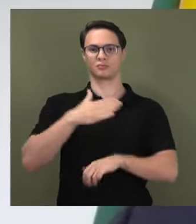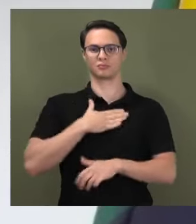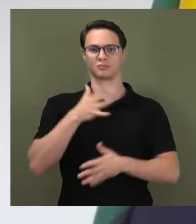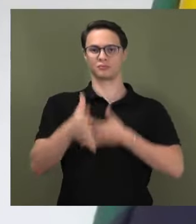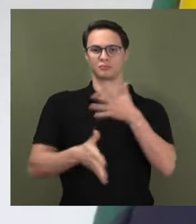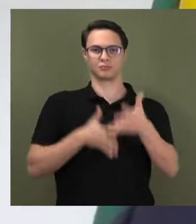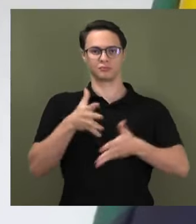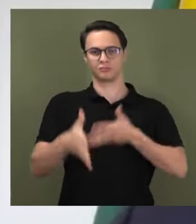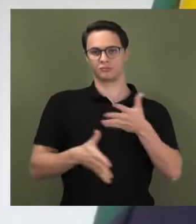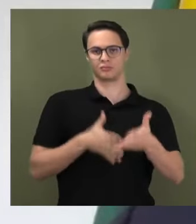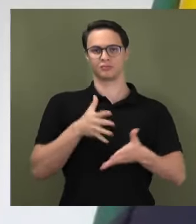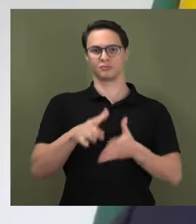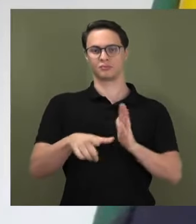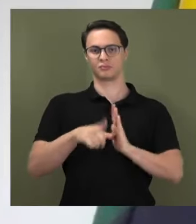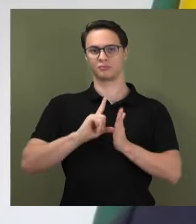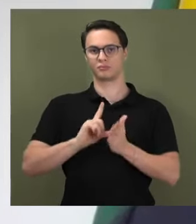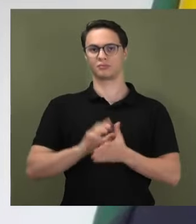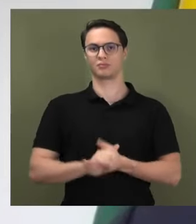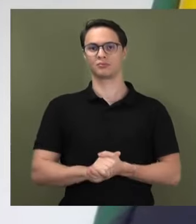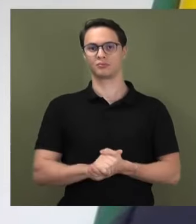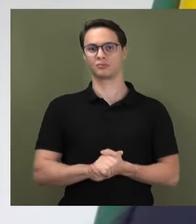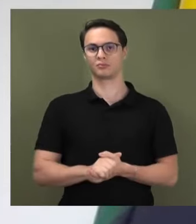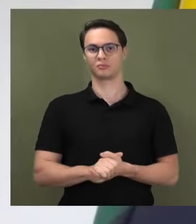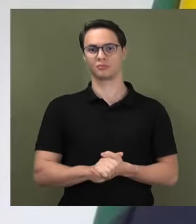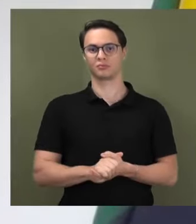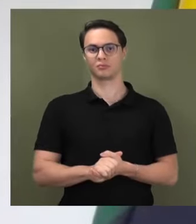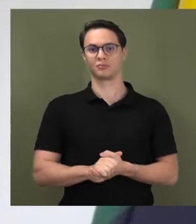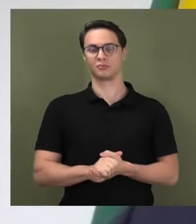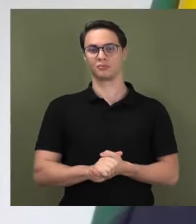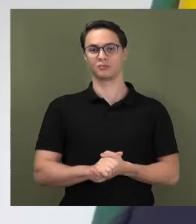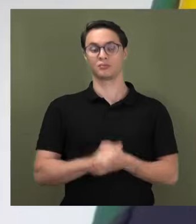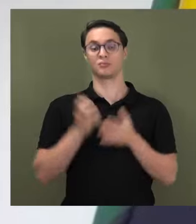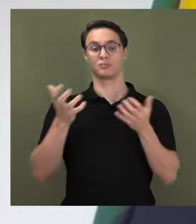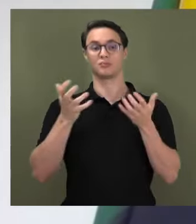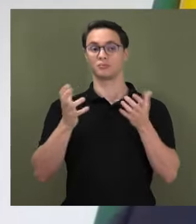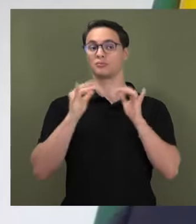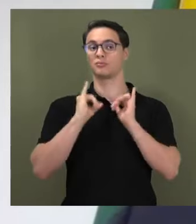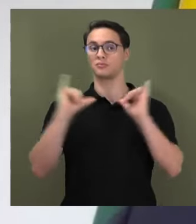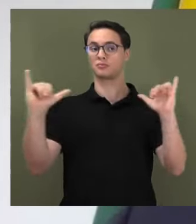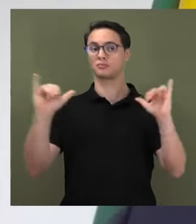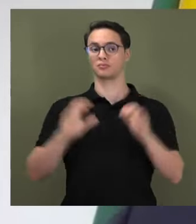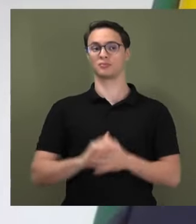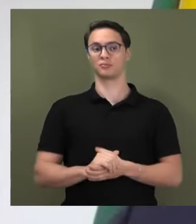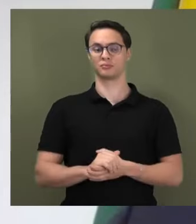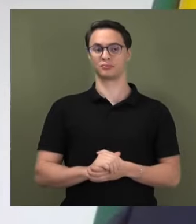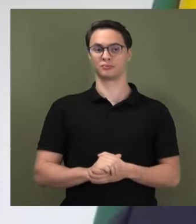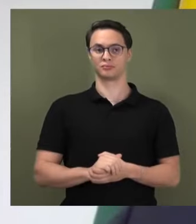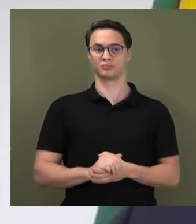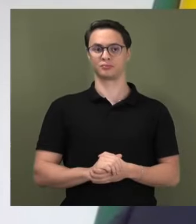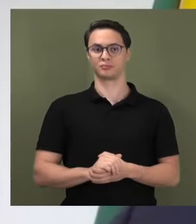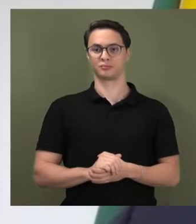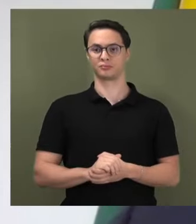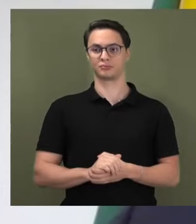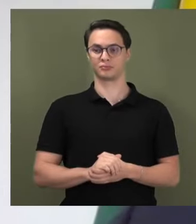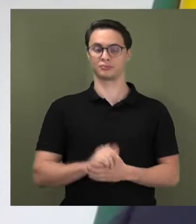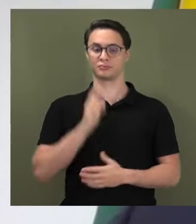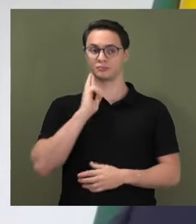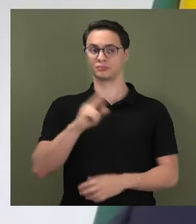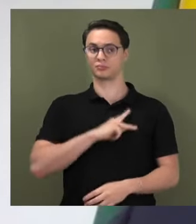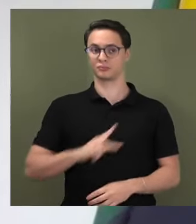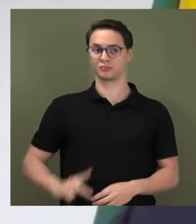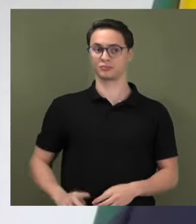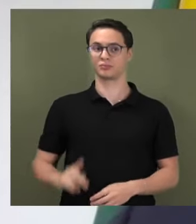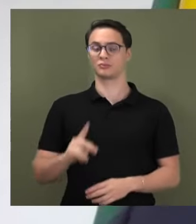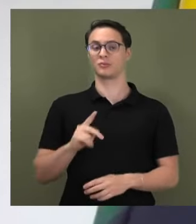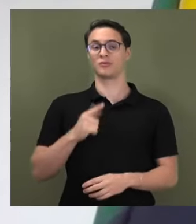pudesse falar antes. Eu quero dizer que depois, senhor presidente, 24